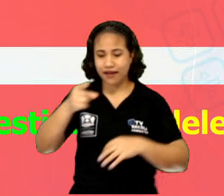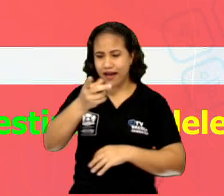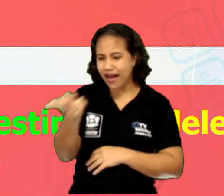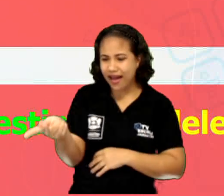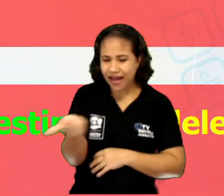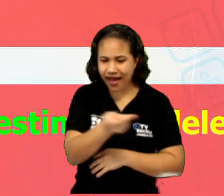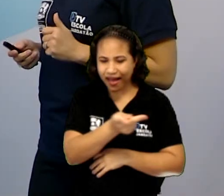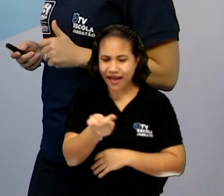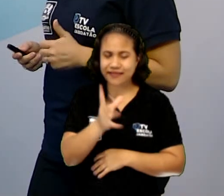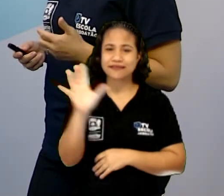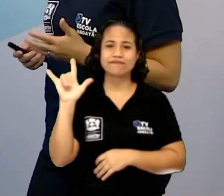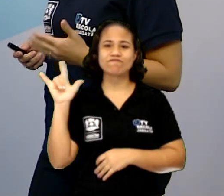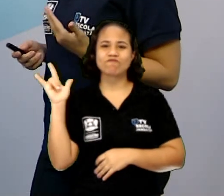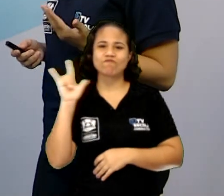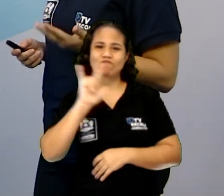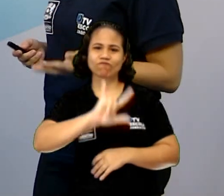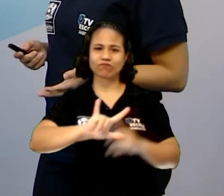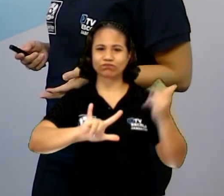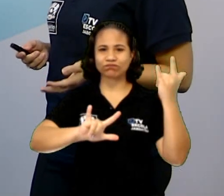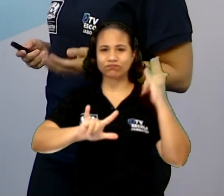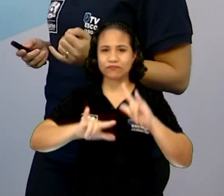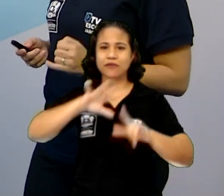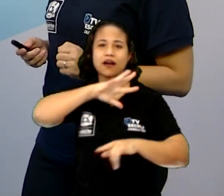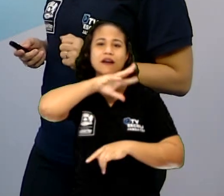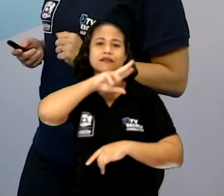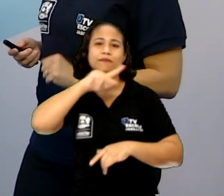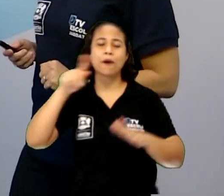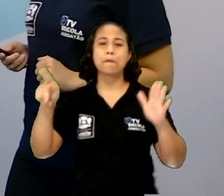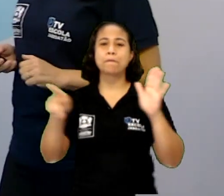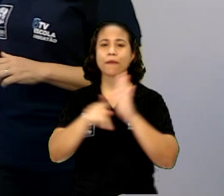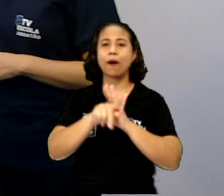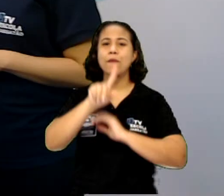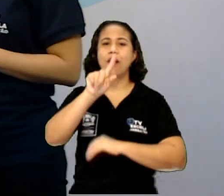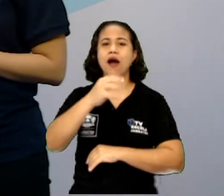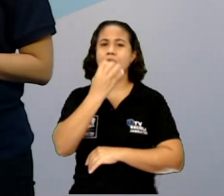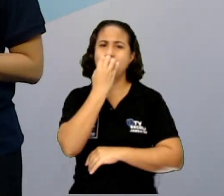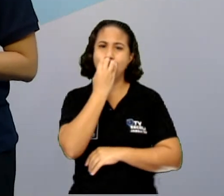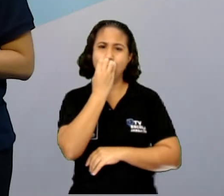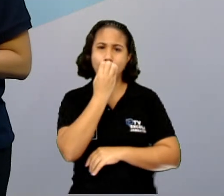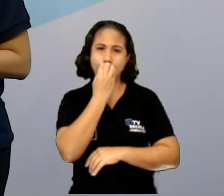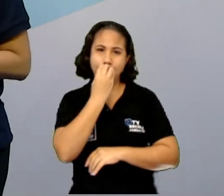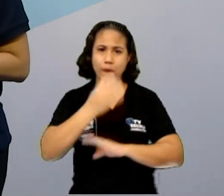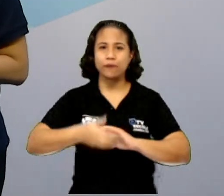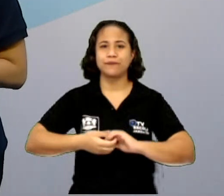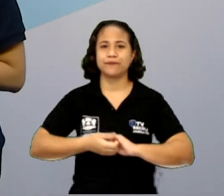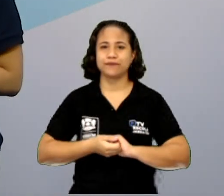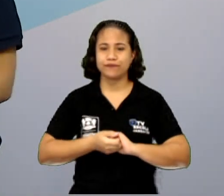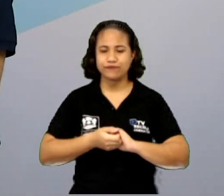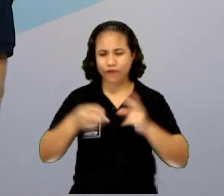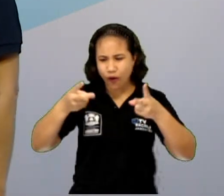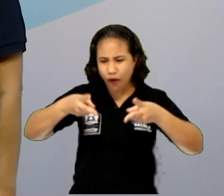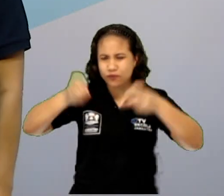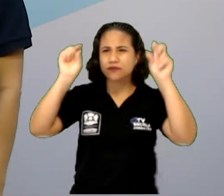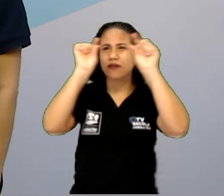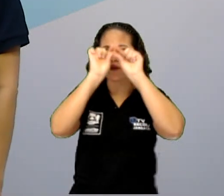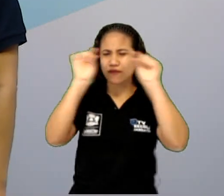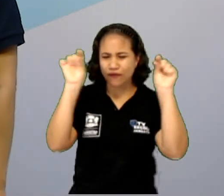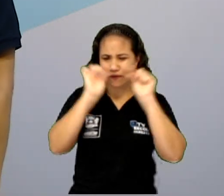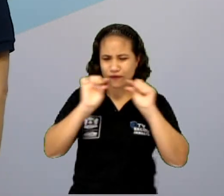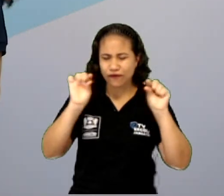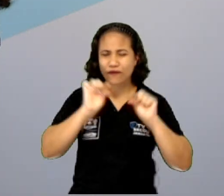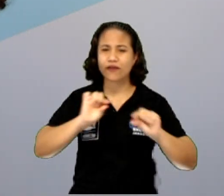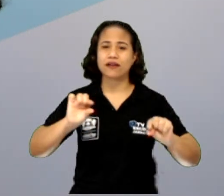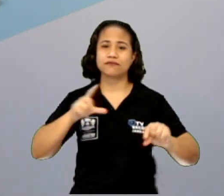animais. O animal de estimação deles é um cachorro. Então, observa aqui na frase que tem algumas palavras